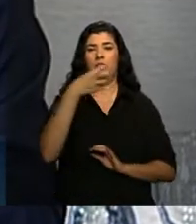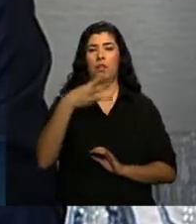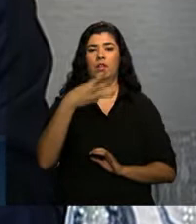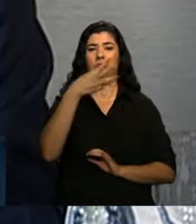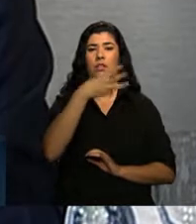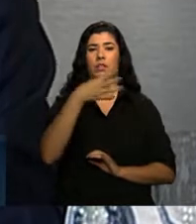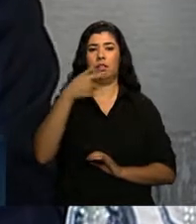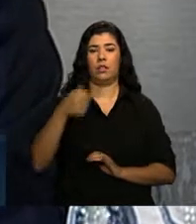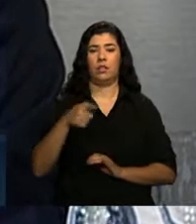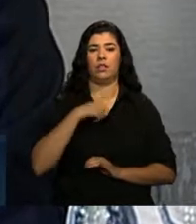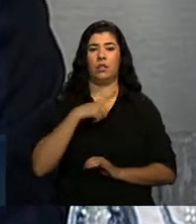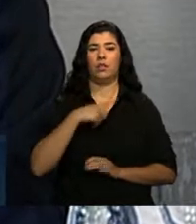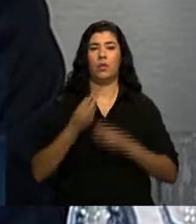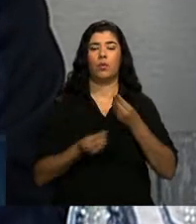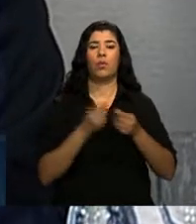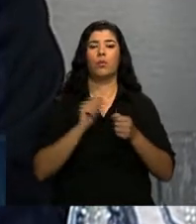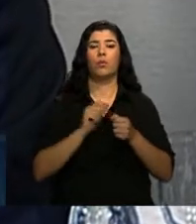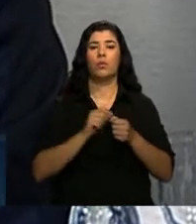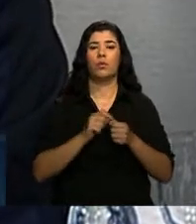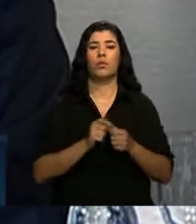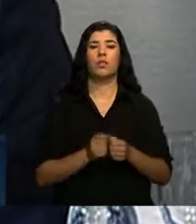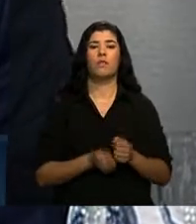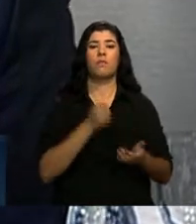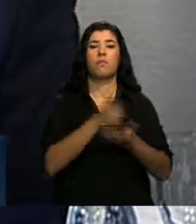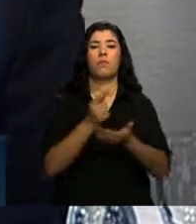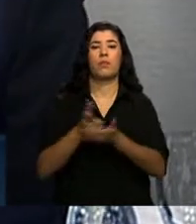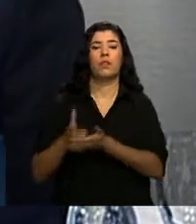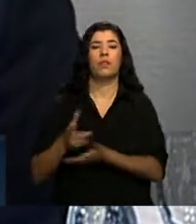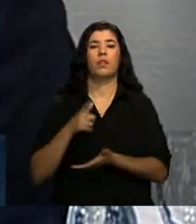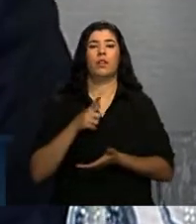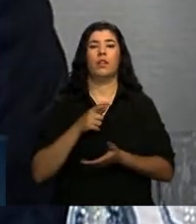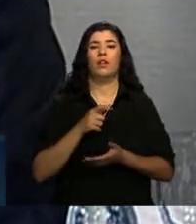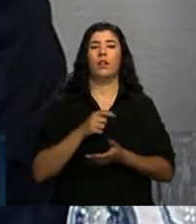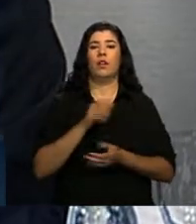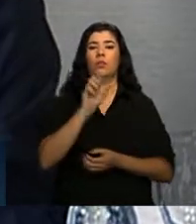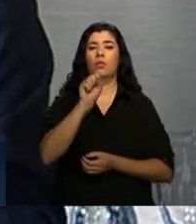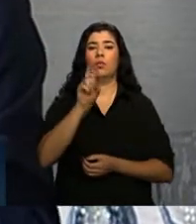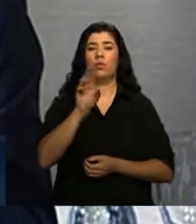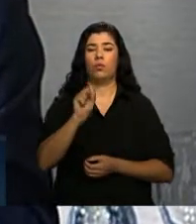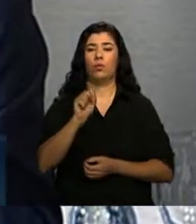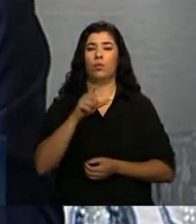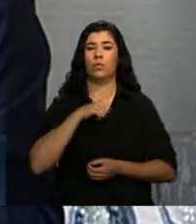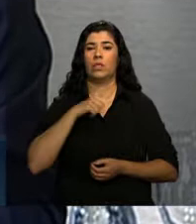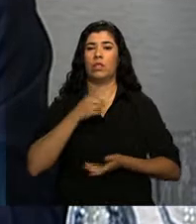que trata da questão do ressarcimento do sangue usado nos serviços privados.